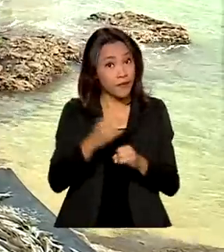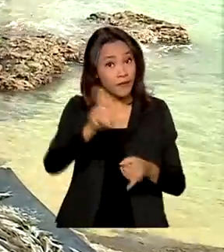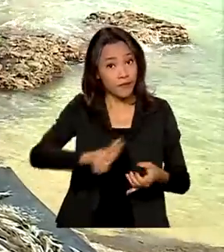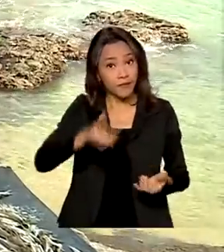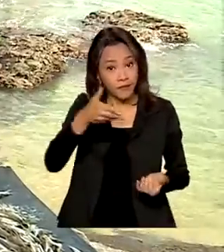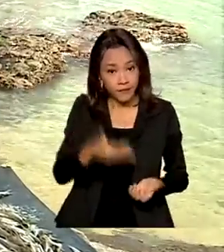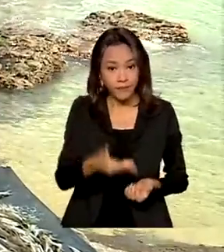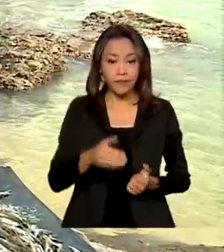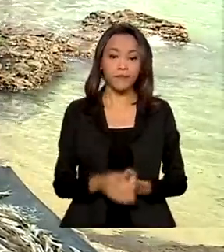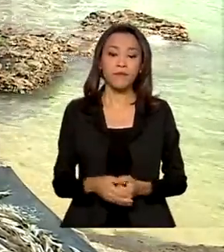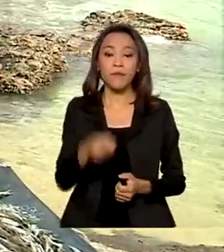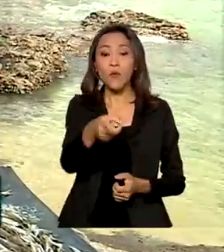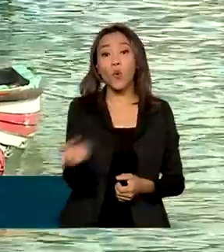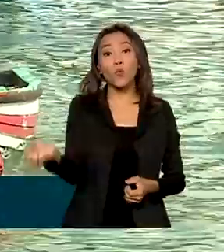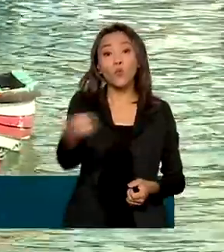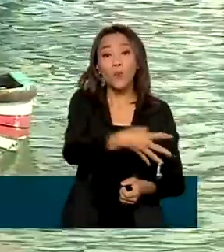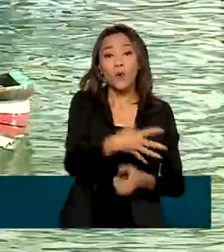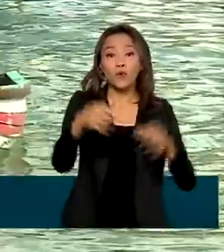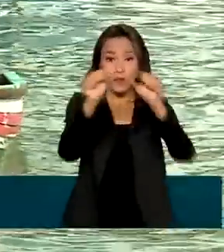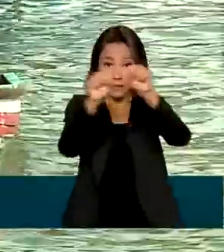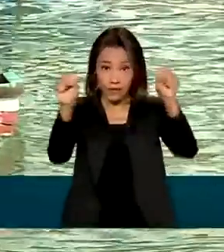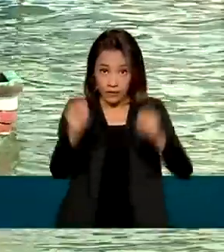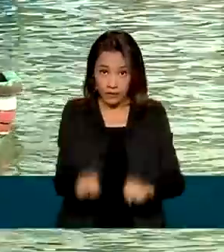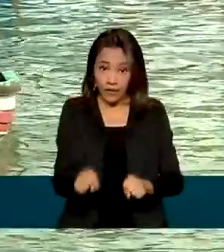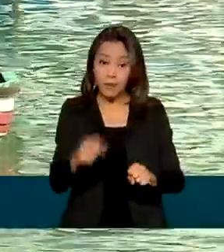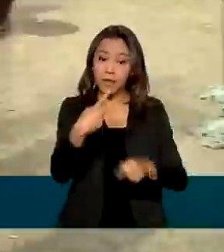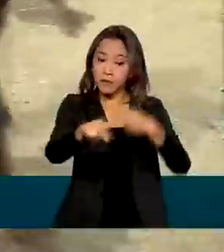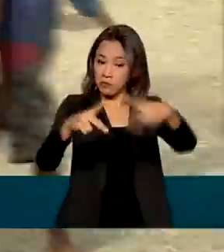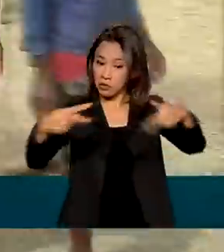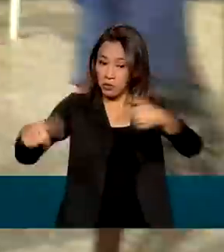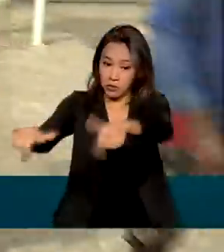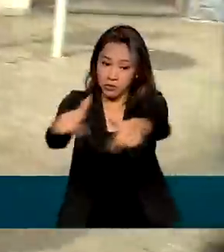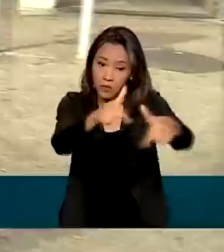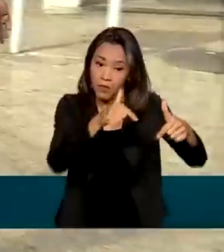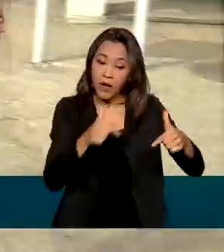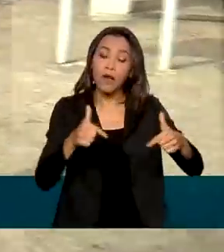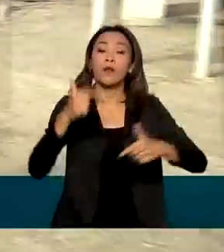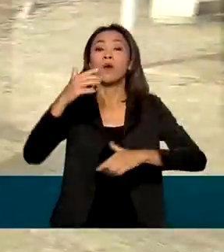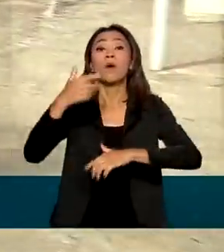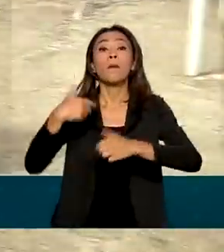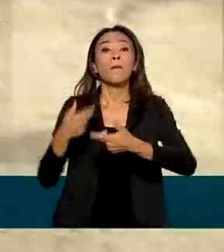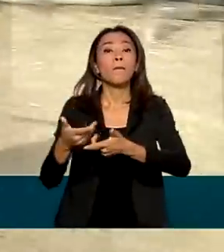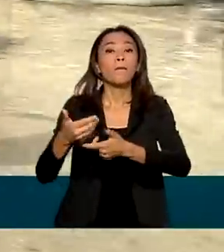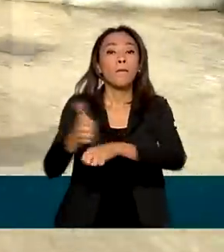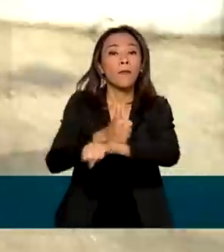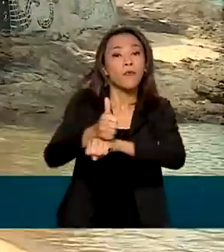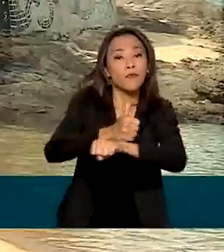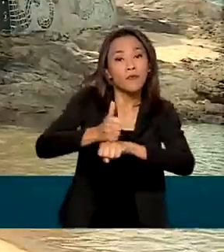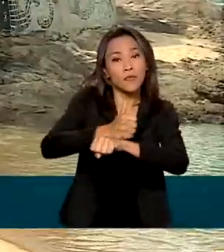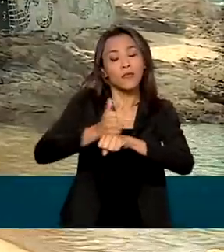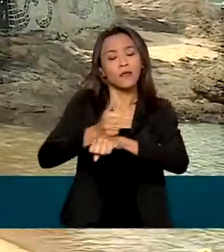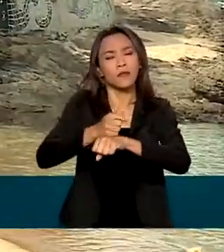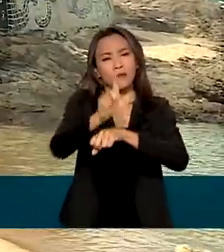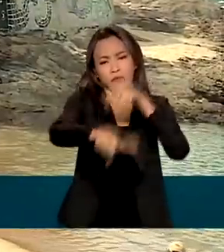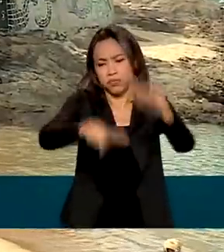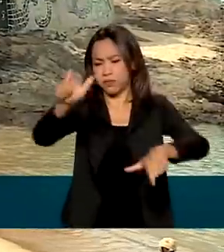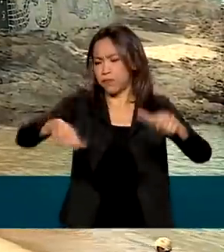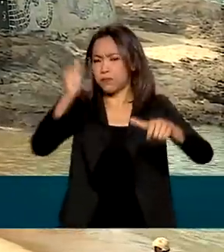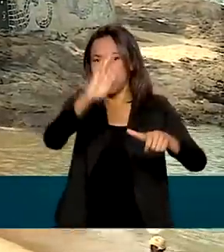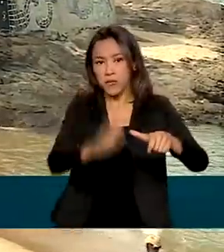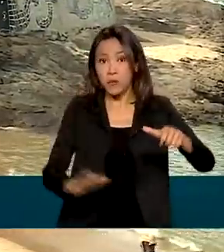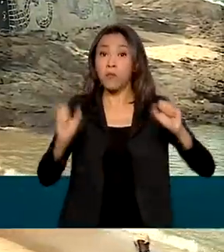Com o novo sistema para registro da atividade pesqueira, pescadores profissionais de todo o país vão poder fazer o